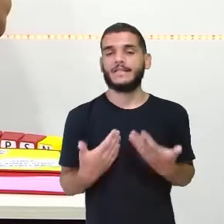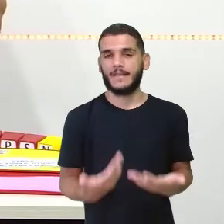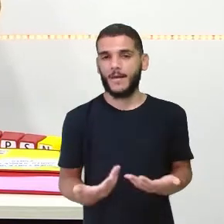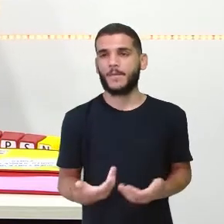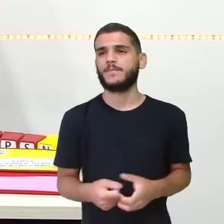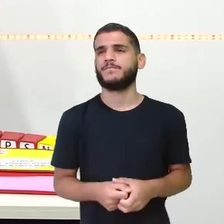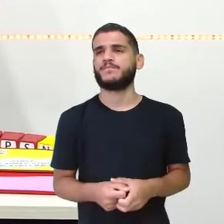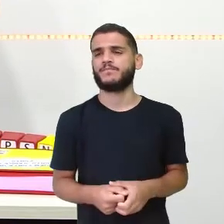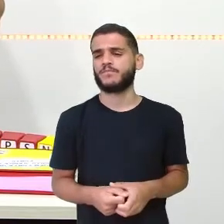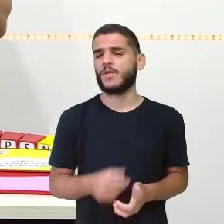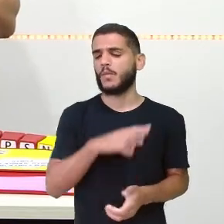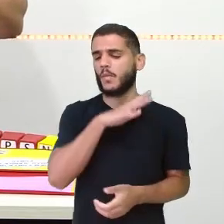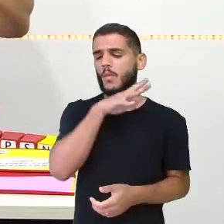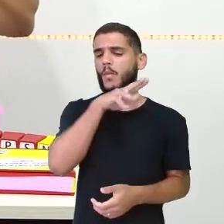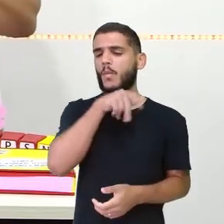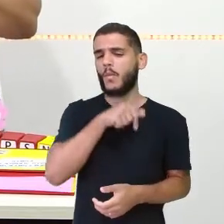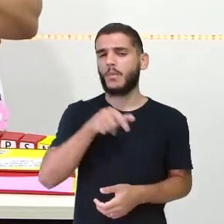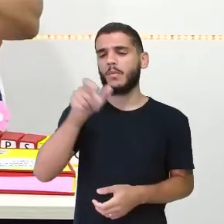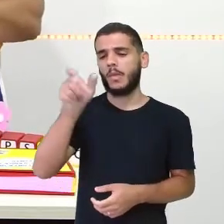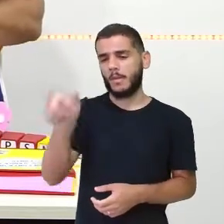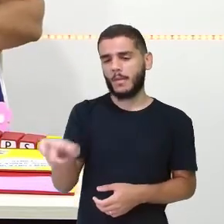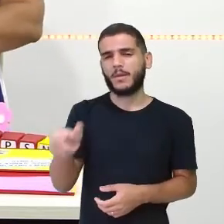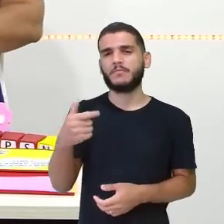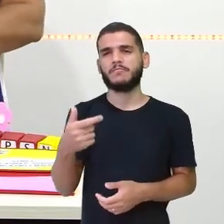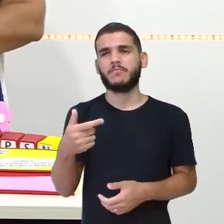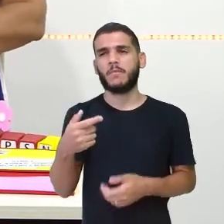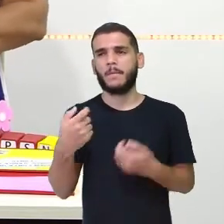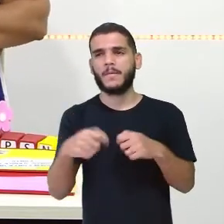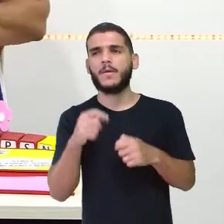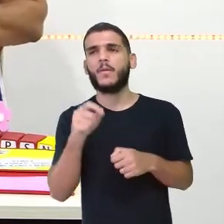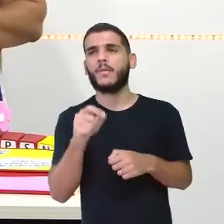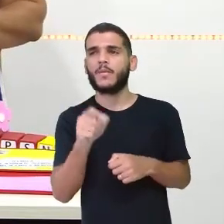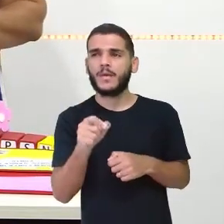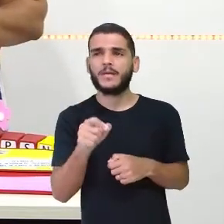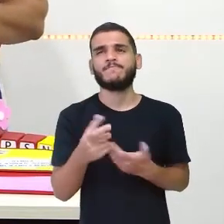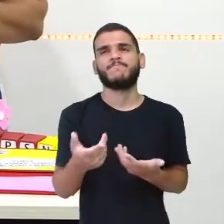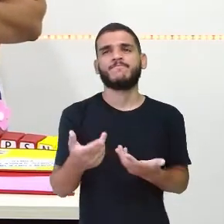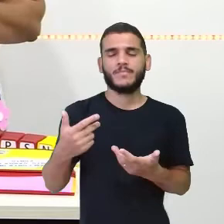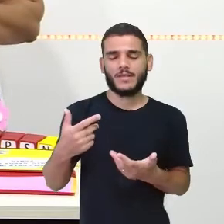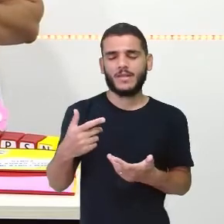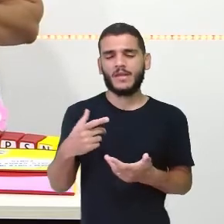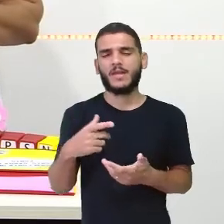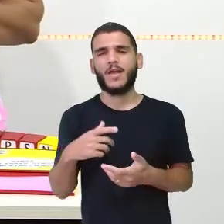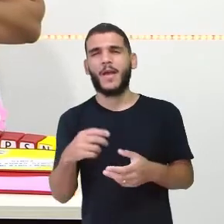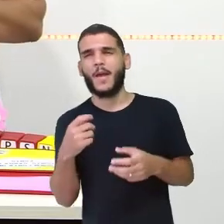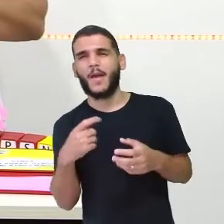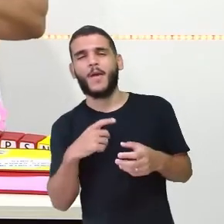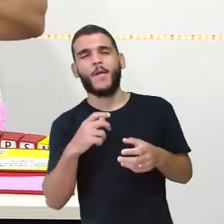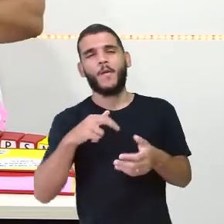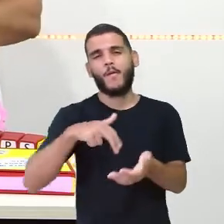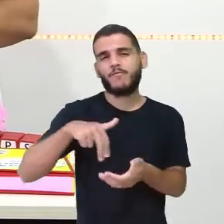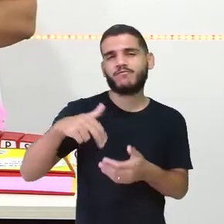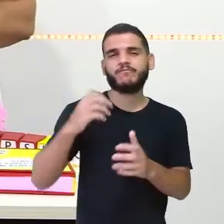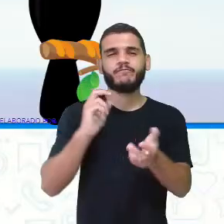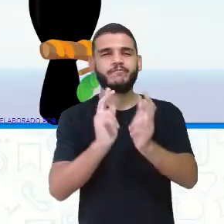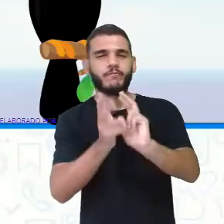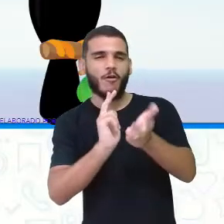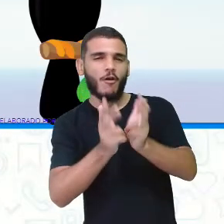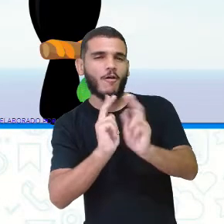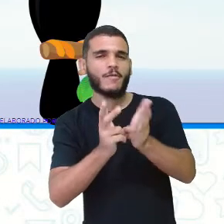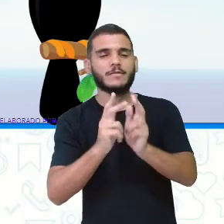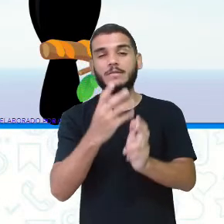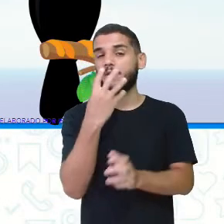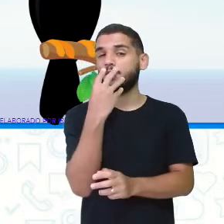entendeu que devia andar bicando o tucano. Uma vez, o convidou para jantar na casa